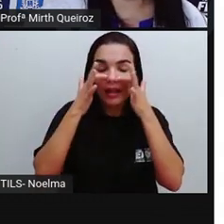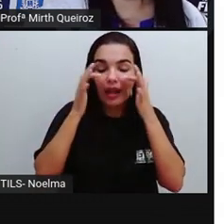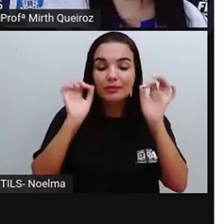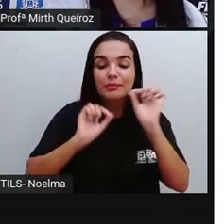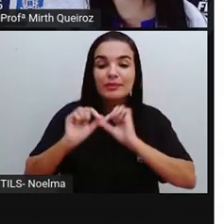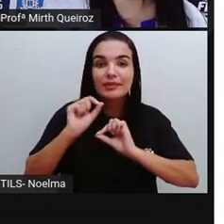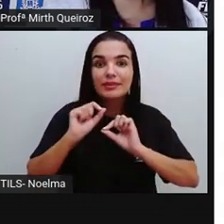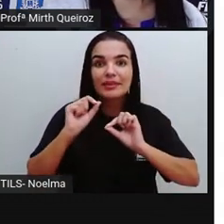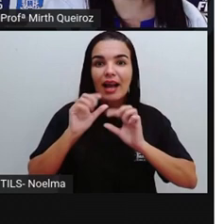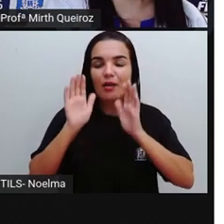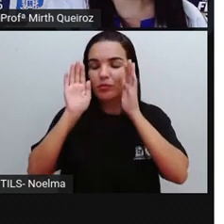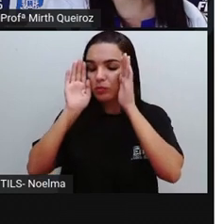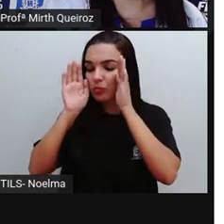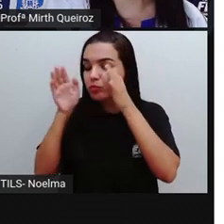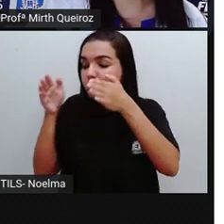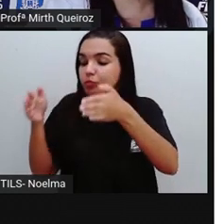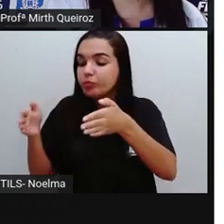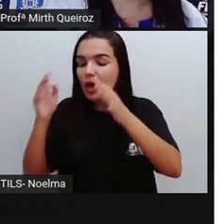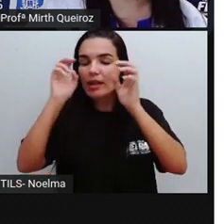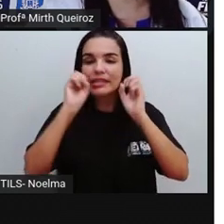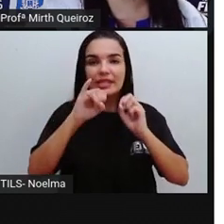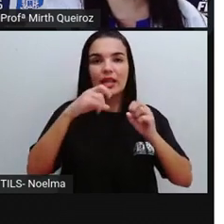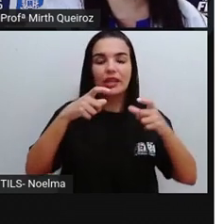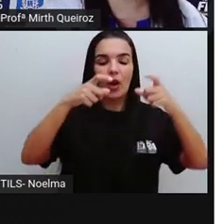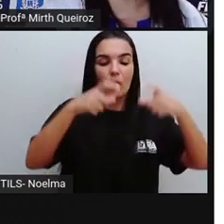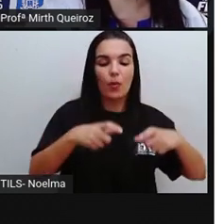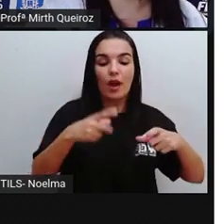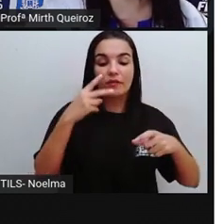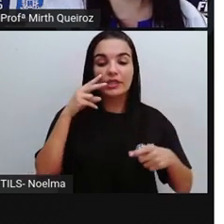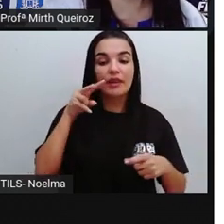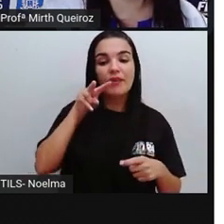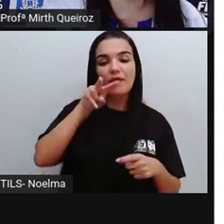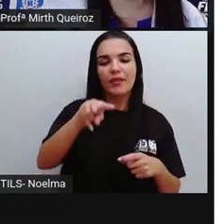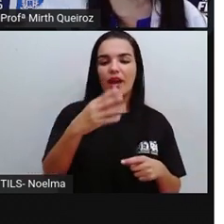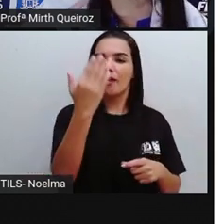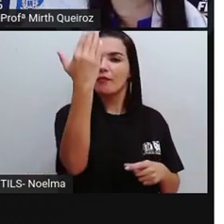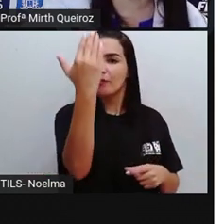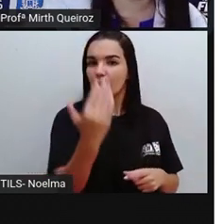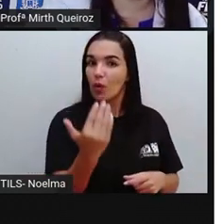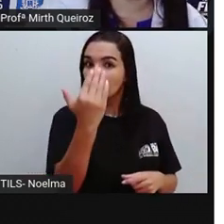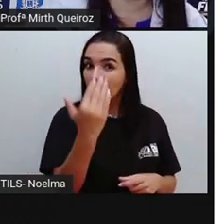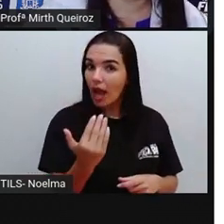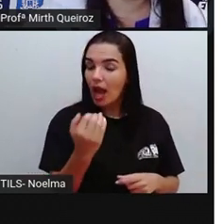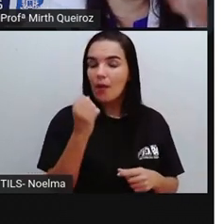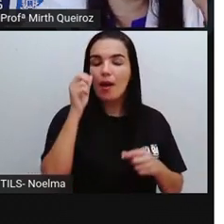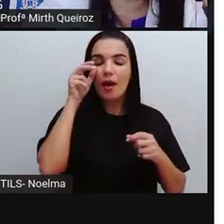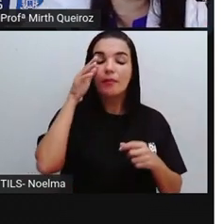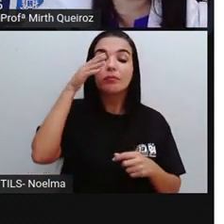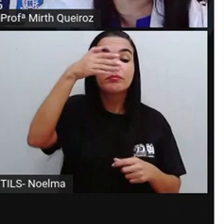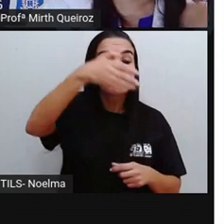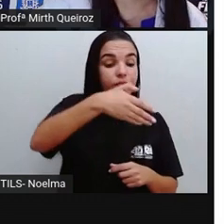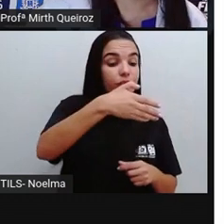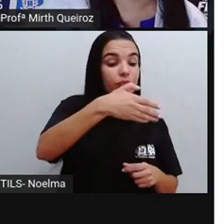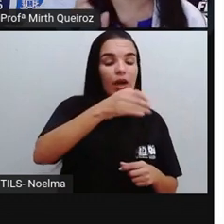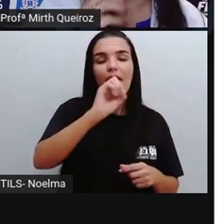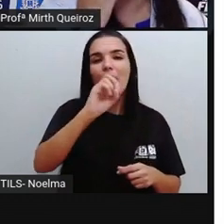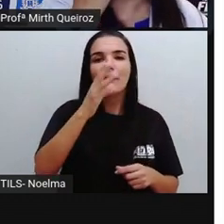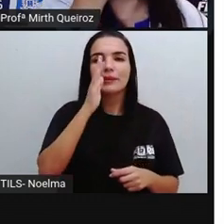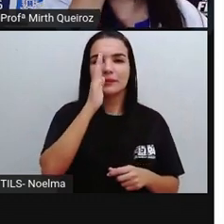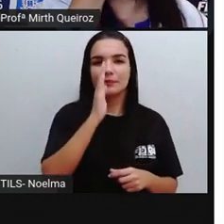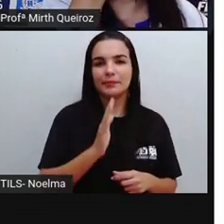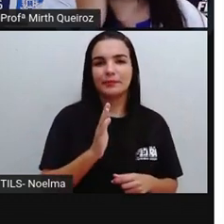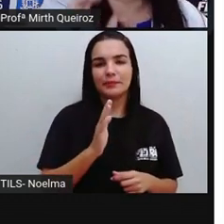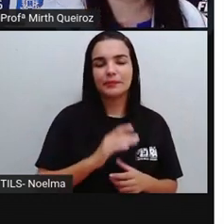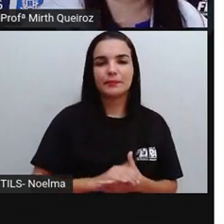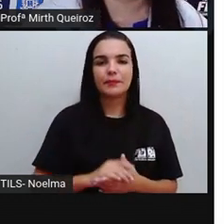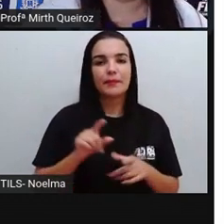ao ângulo, né? De que posição vocês estão fazendo esse desenho. E vocês podem fazer esse desenho utilizando, por